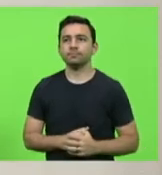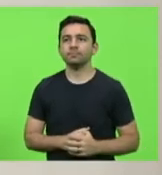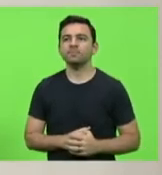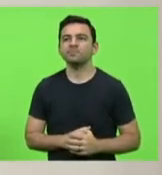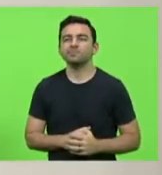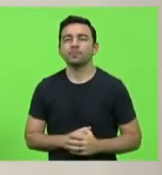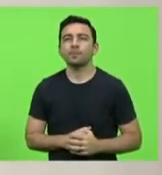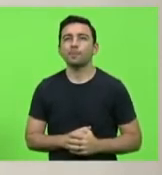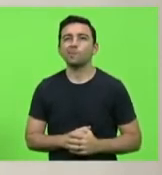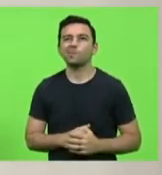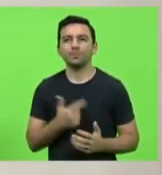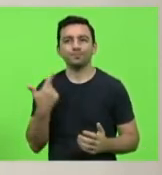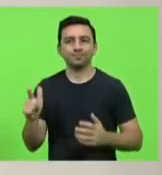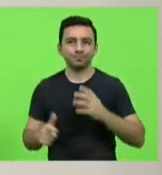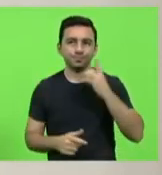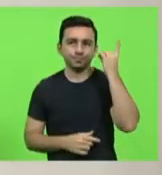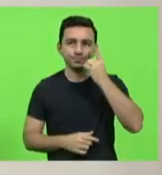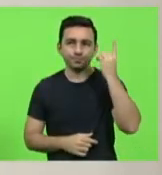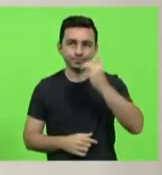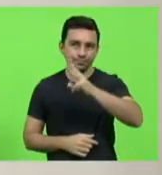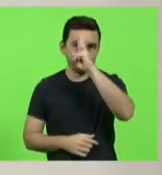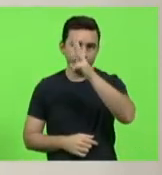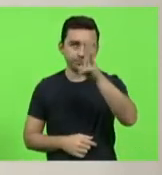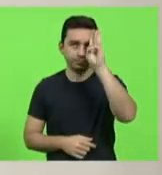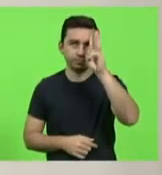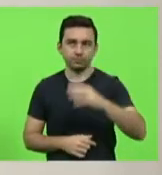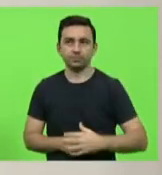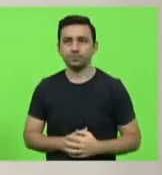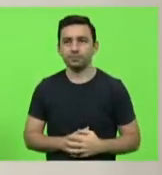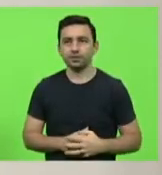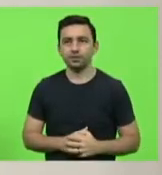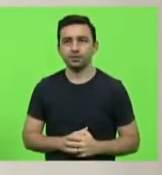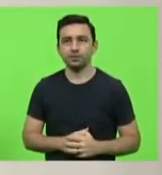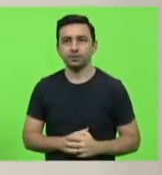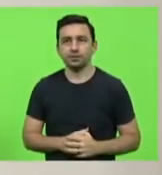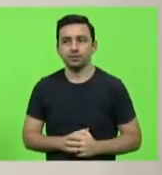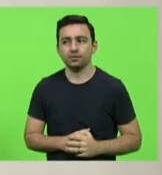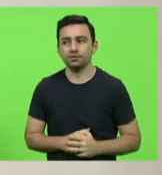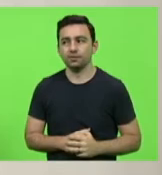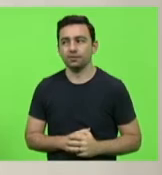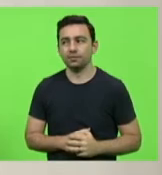Próximo deputado escrito Volney Weber por 10 minutos deputado.